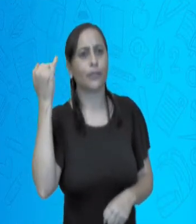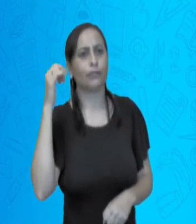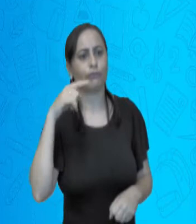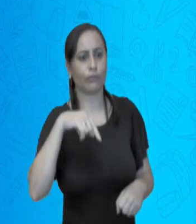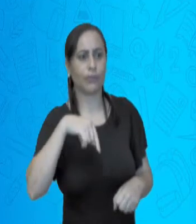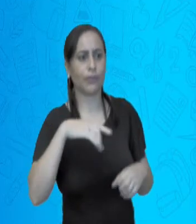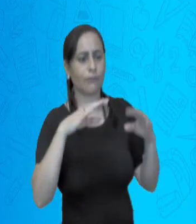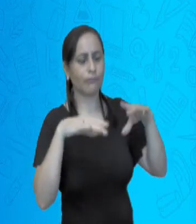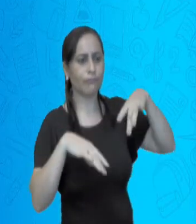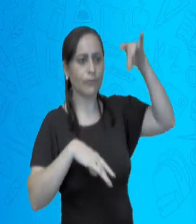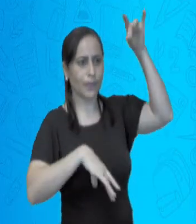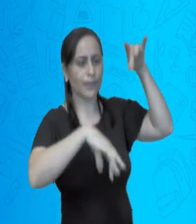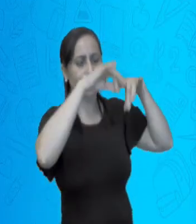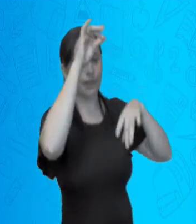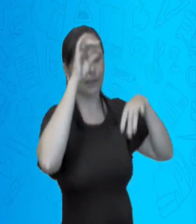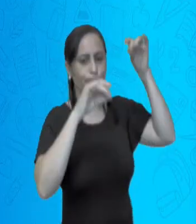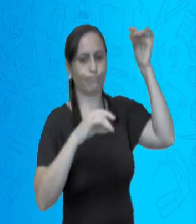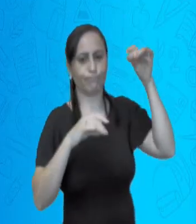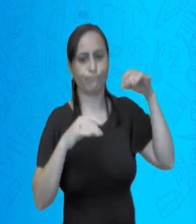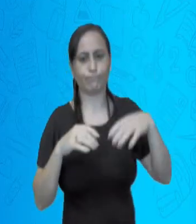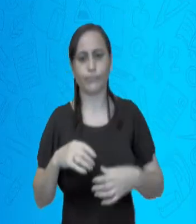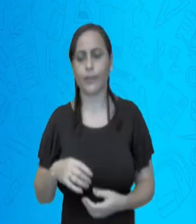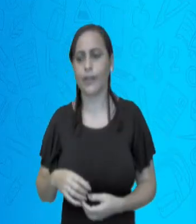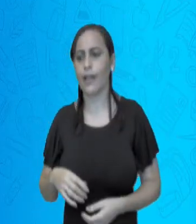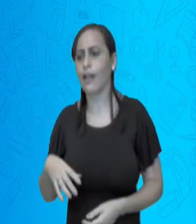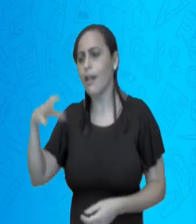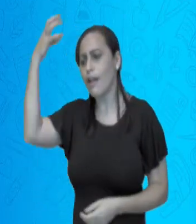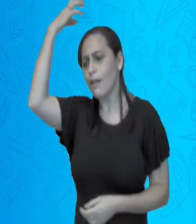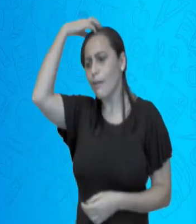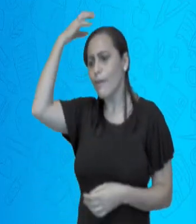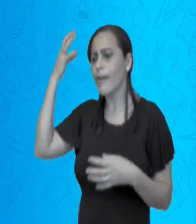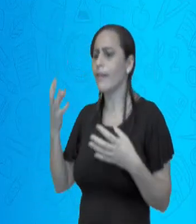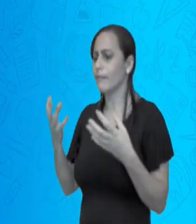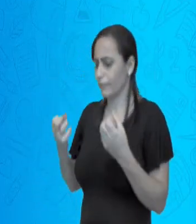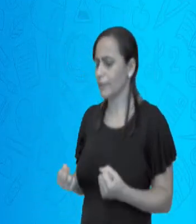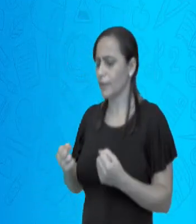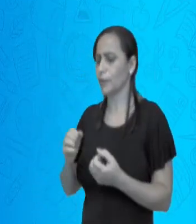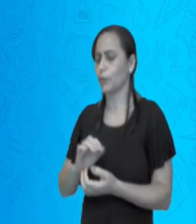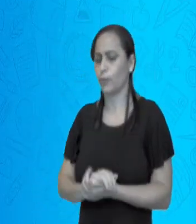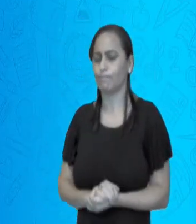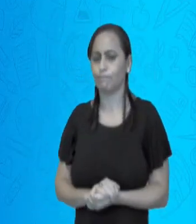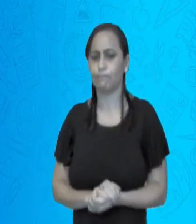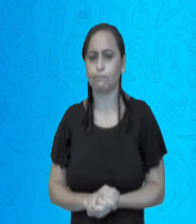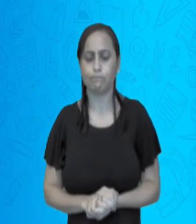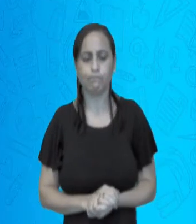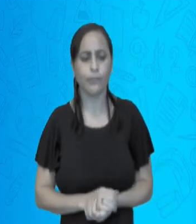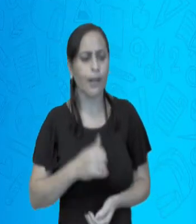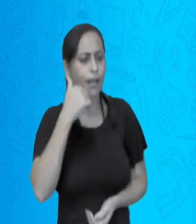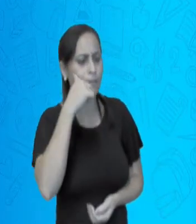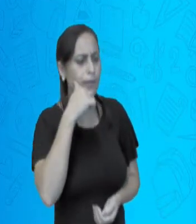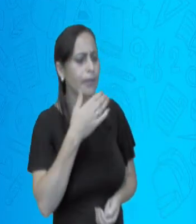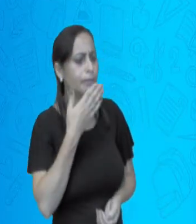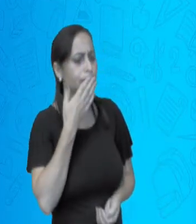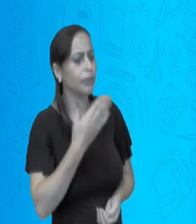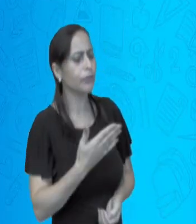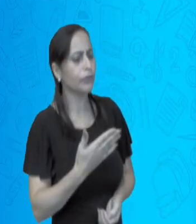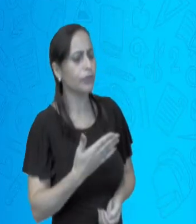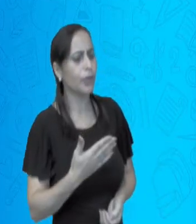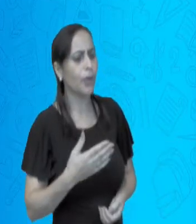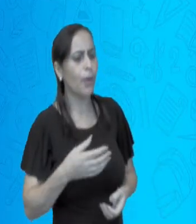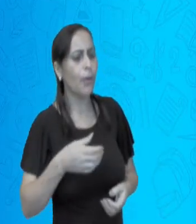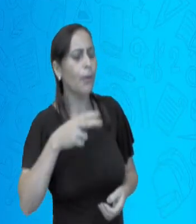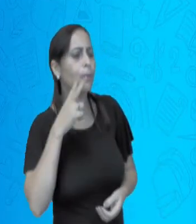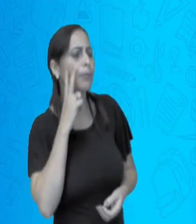casar com ela, aceitou a condição. E aí ela pediu que eles fossem tomar uma taça de vinho. E ali naquela